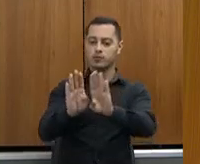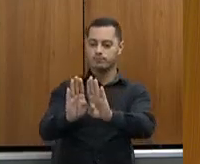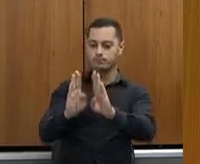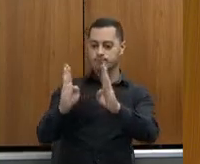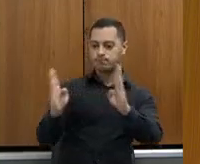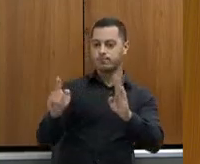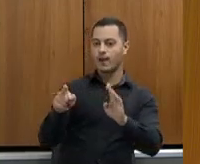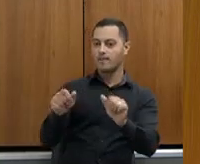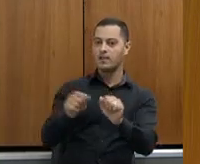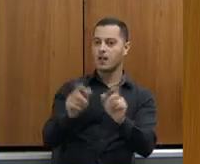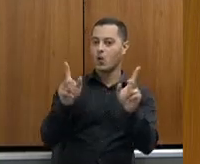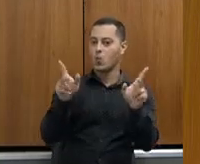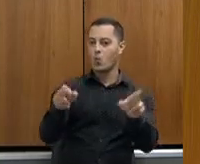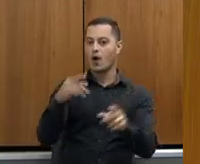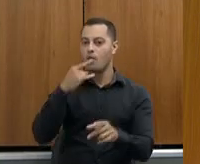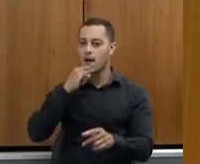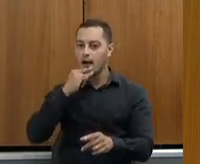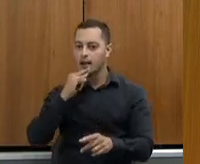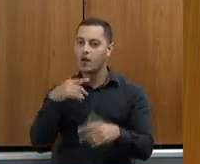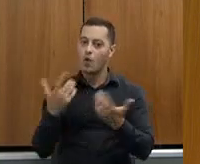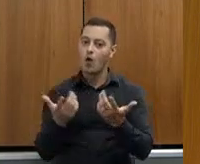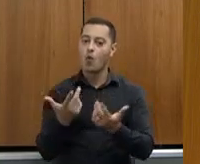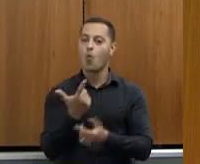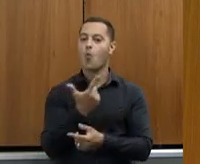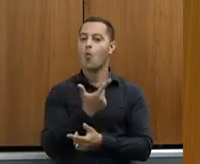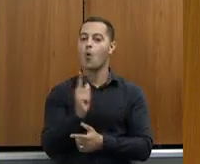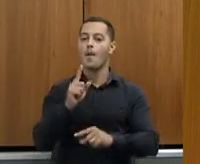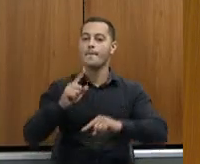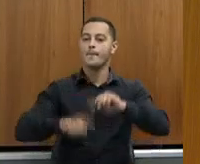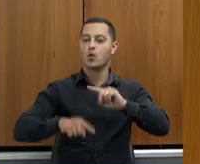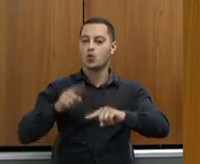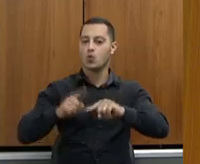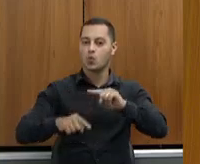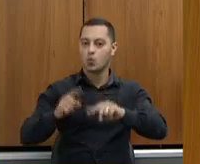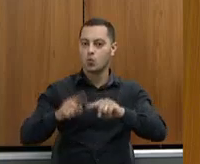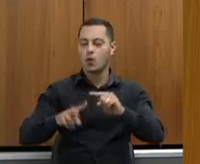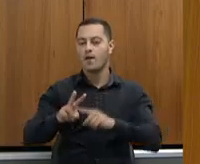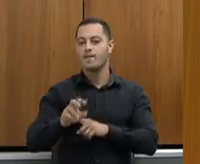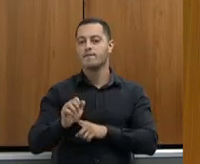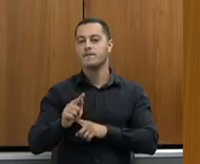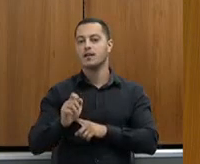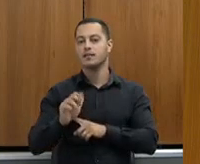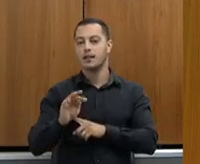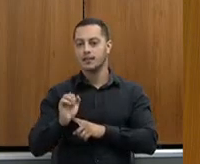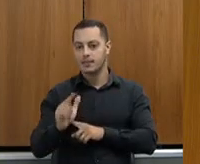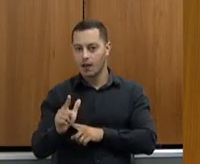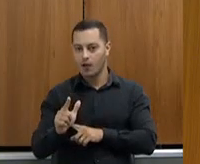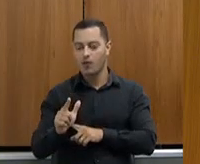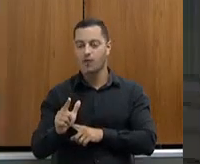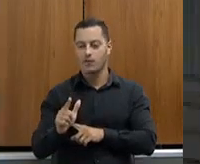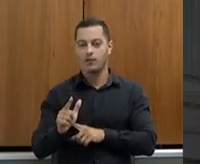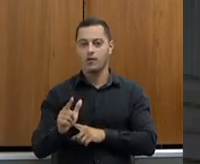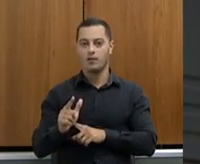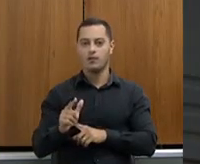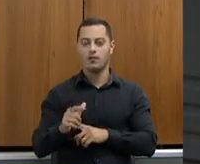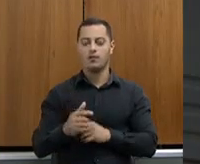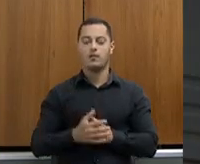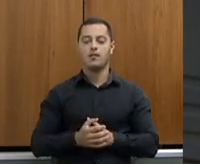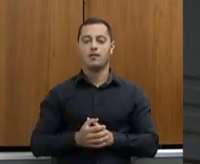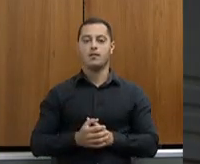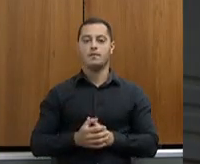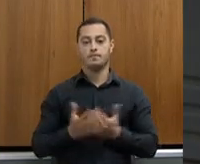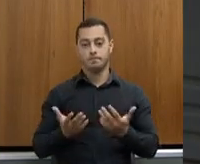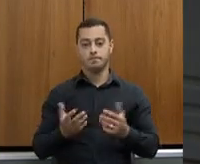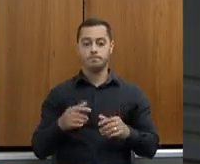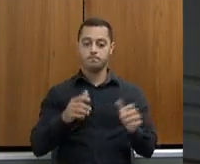com a cachaça e com outros produtos de origem vegetal que nós vamos ter que chancelar essa inspeção também. E, por fim, a